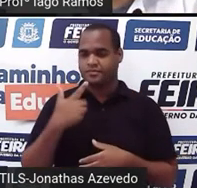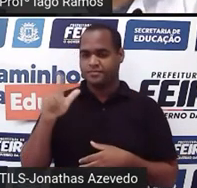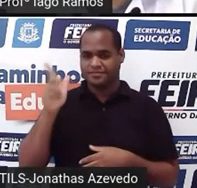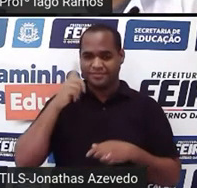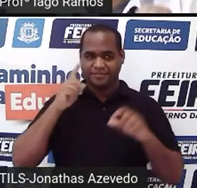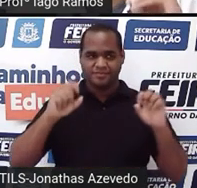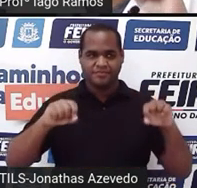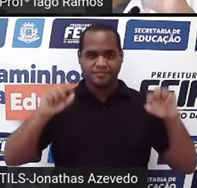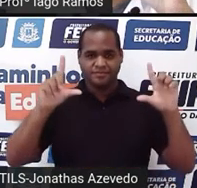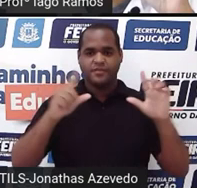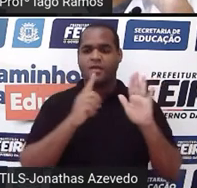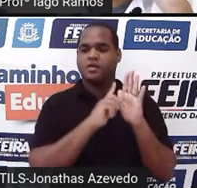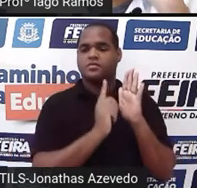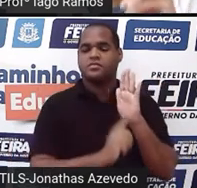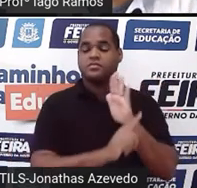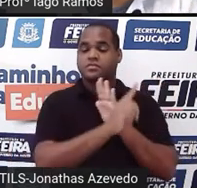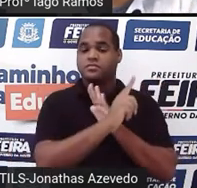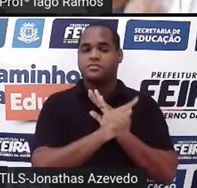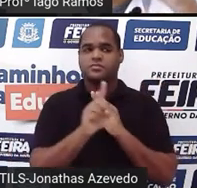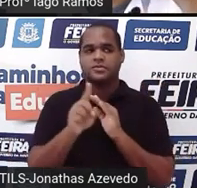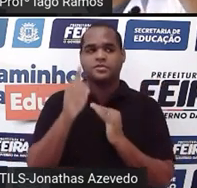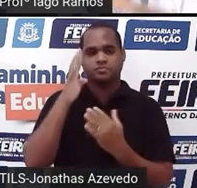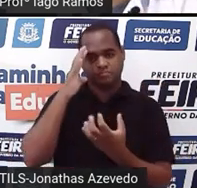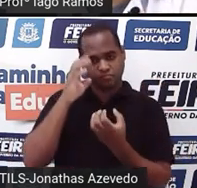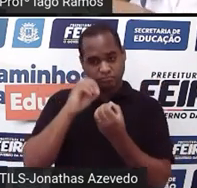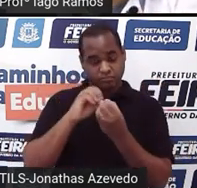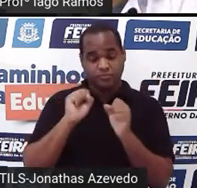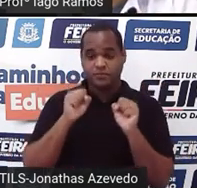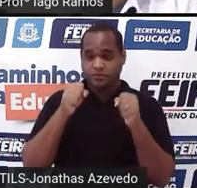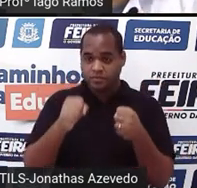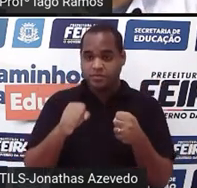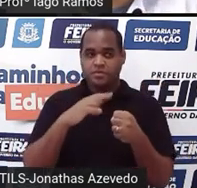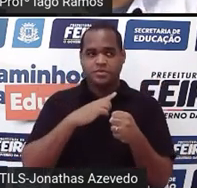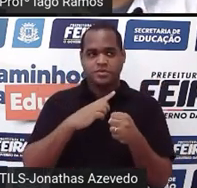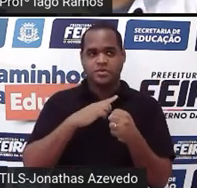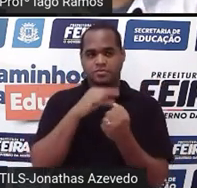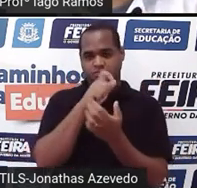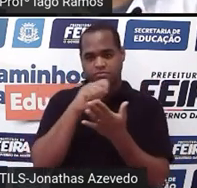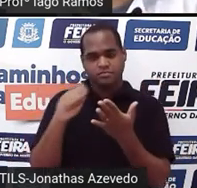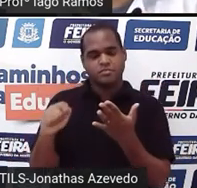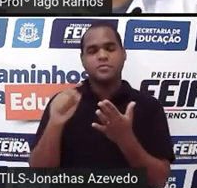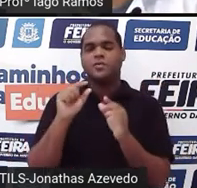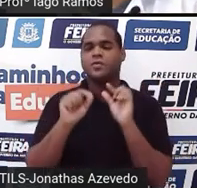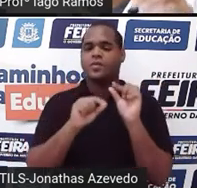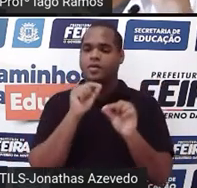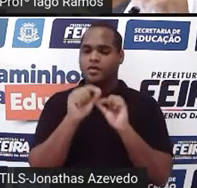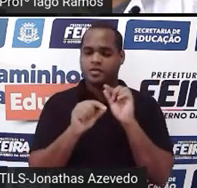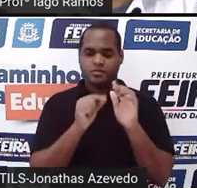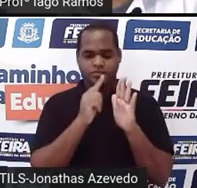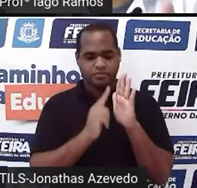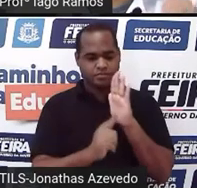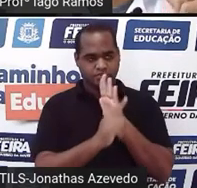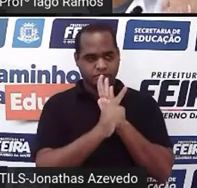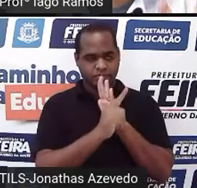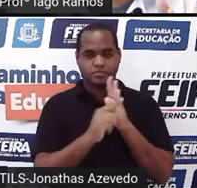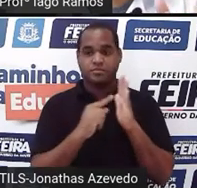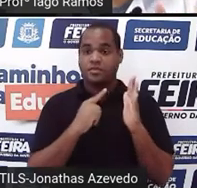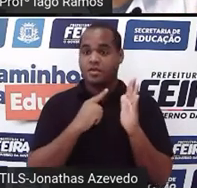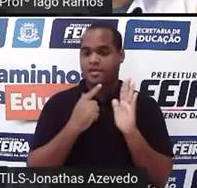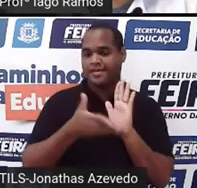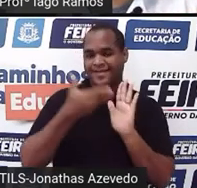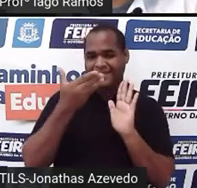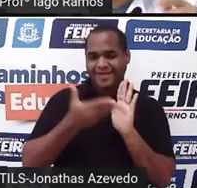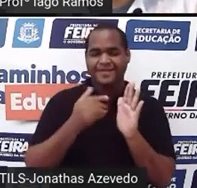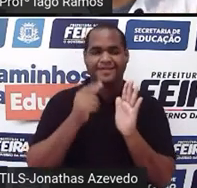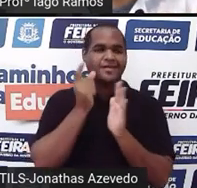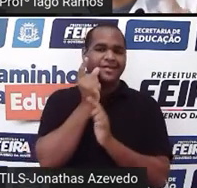gráfico e você vai tentar identificar e anotar quais são os elementos desse gráfico, tá bom? Então, caderno, lápis